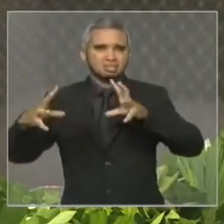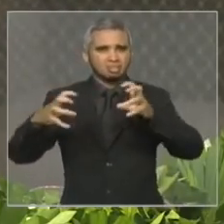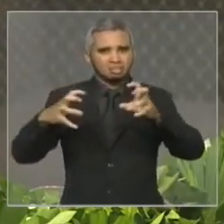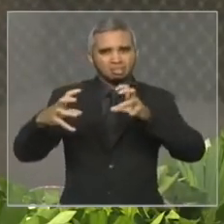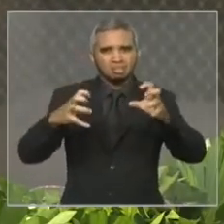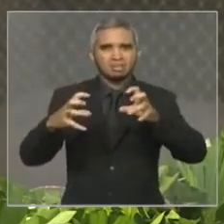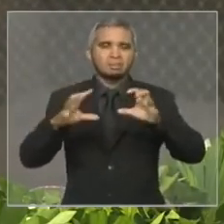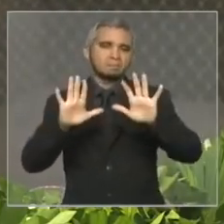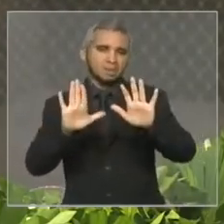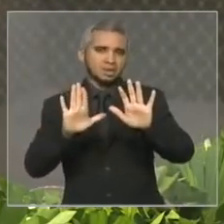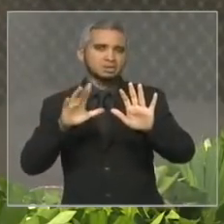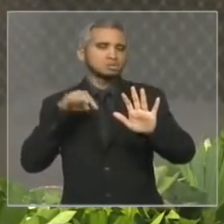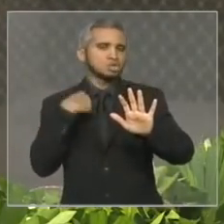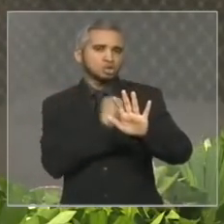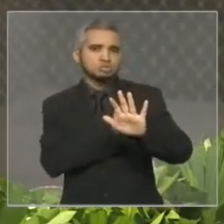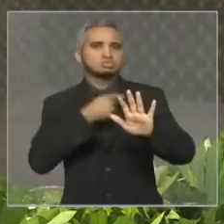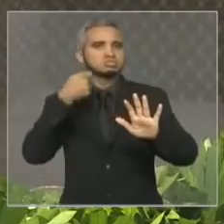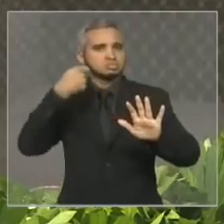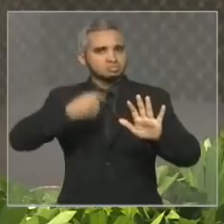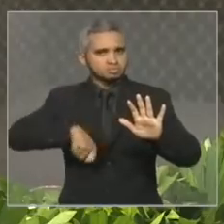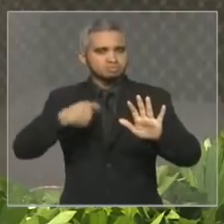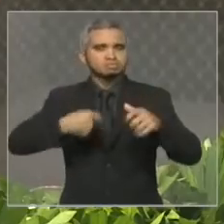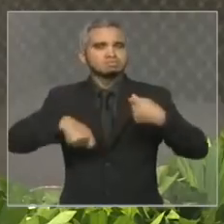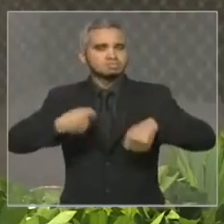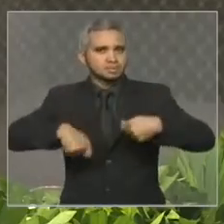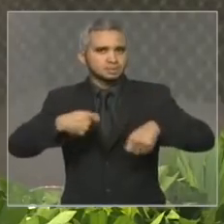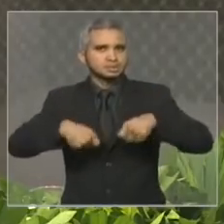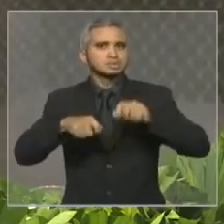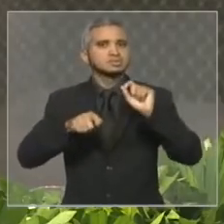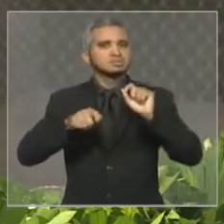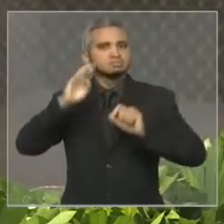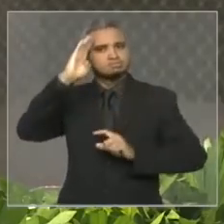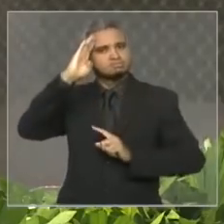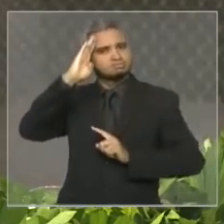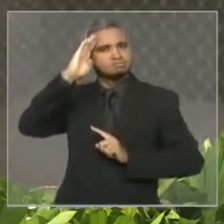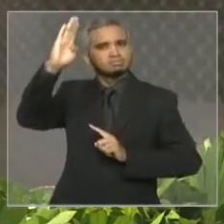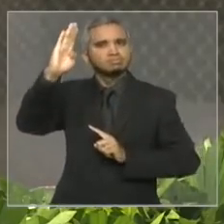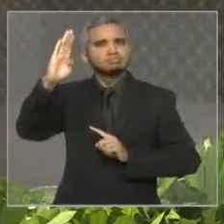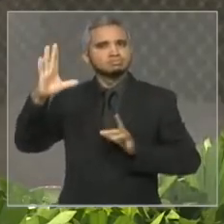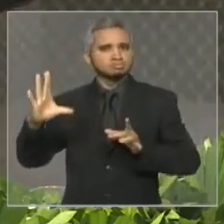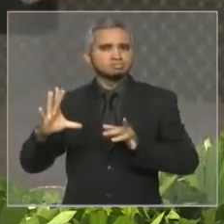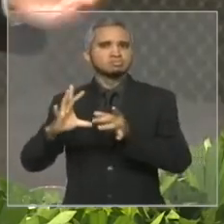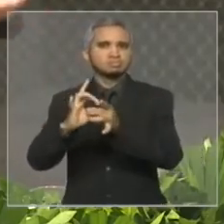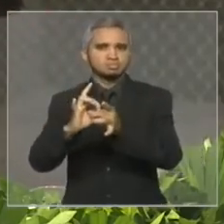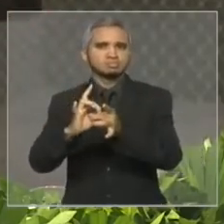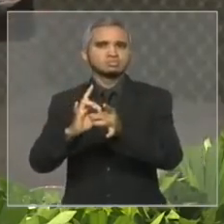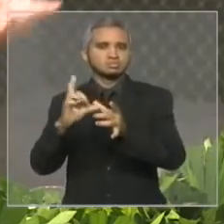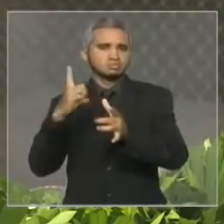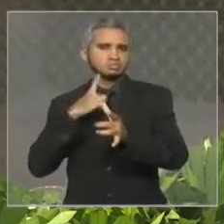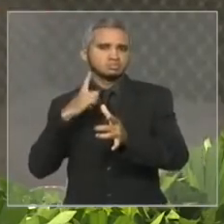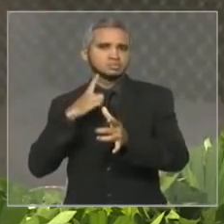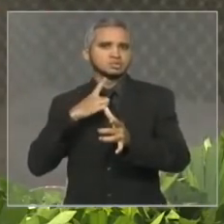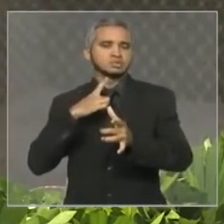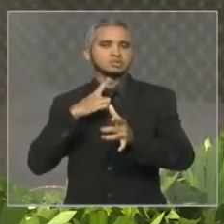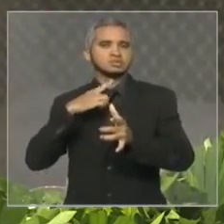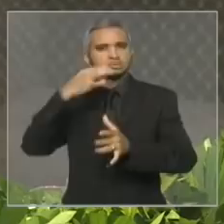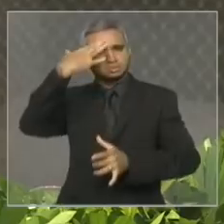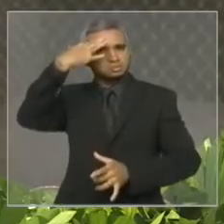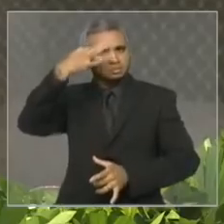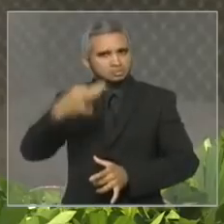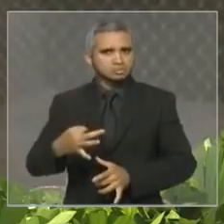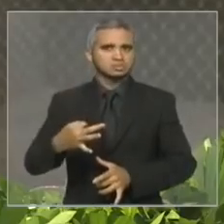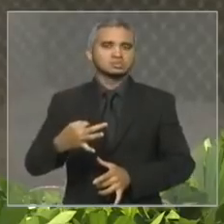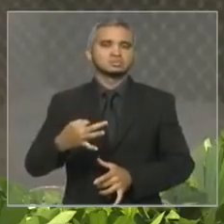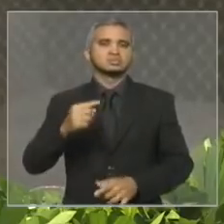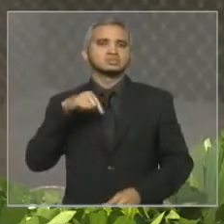mas sem nunca sacrificar a possibilidade de convergência de talentos de competências para que nós